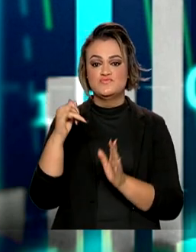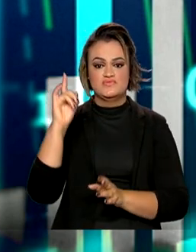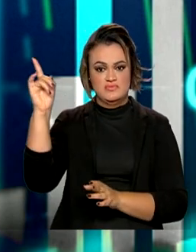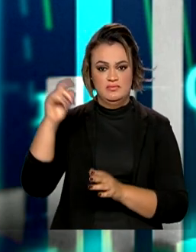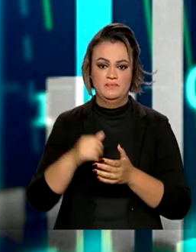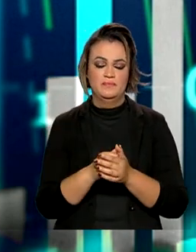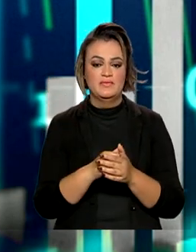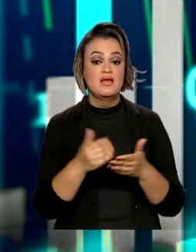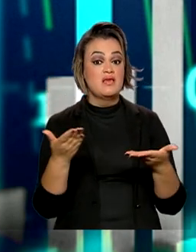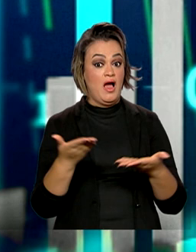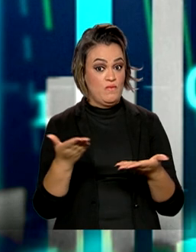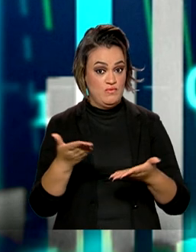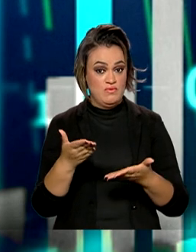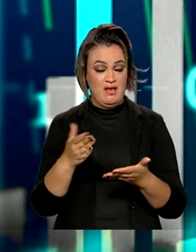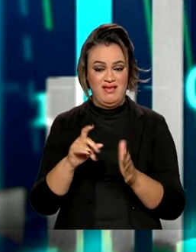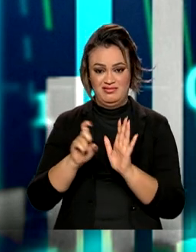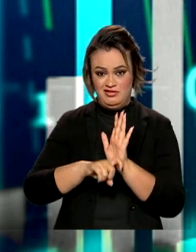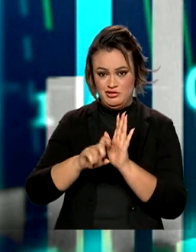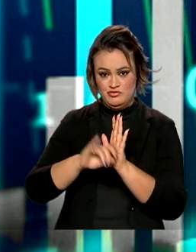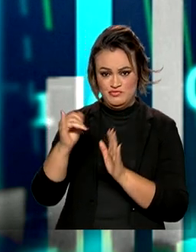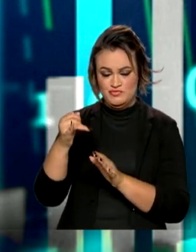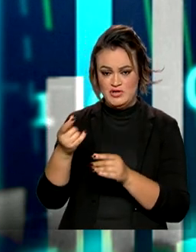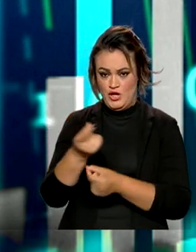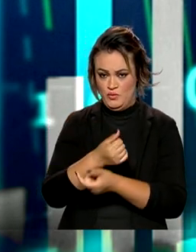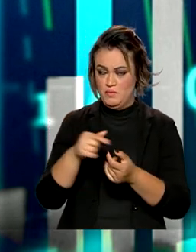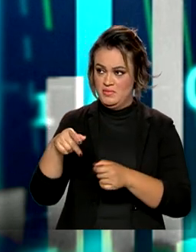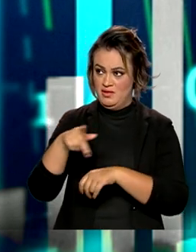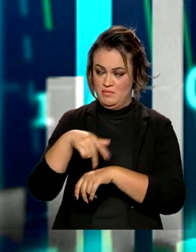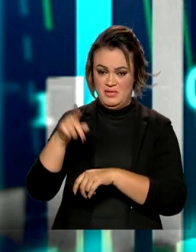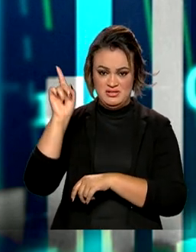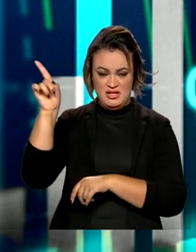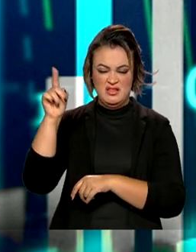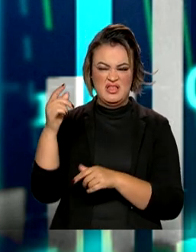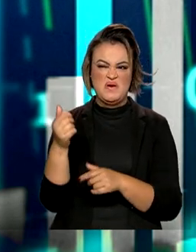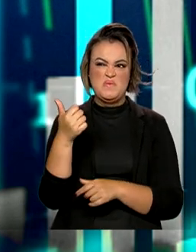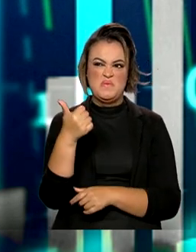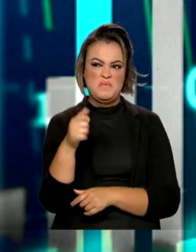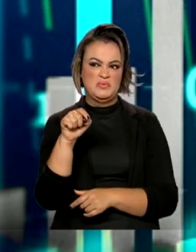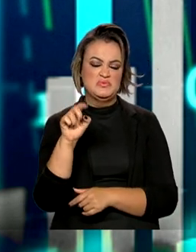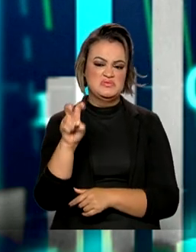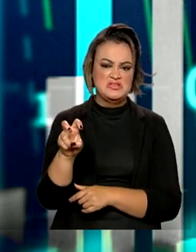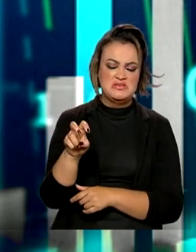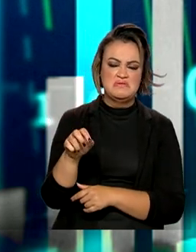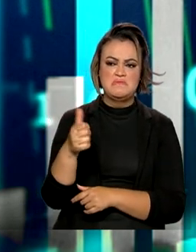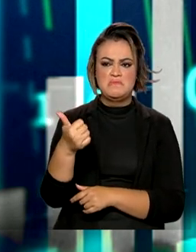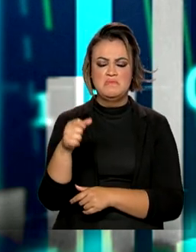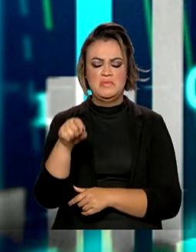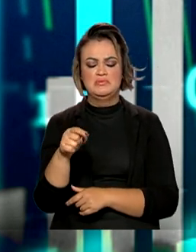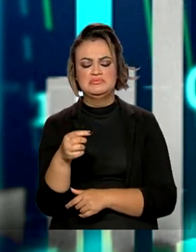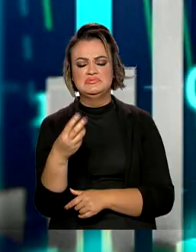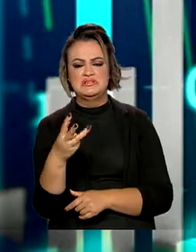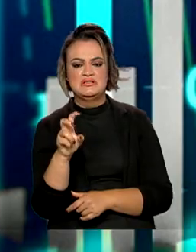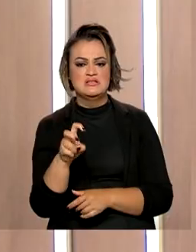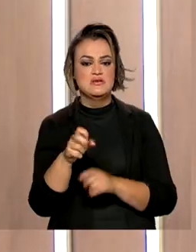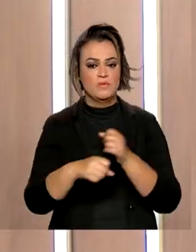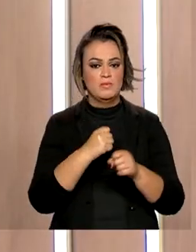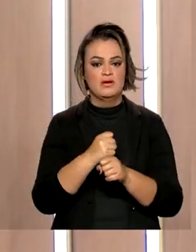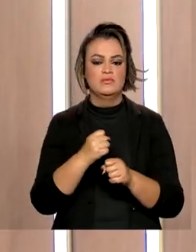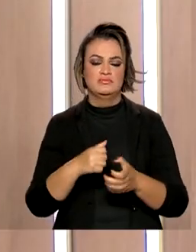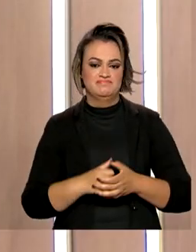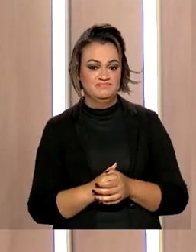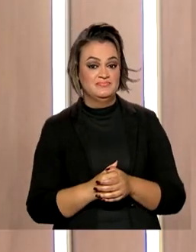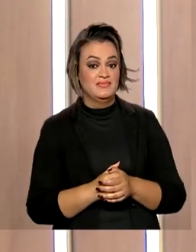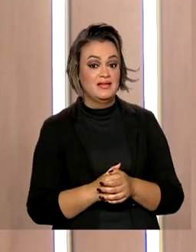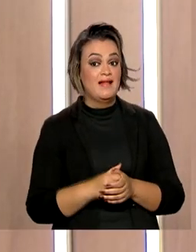agora, a taxa de juros de referência da economia norte-americana está entre 1,5% e 1,55% ao ano. A